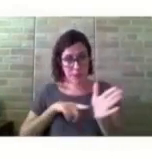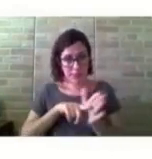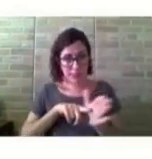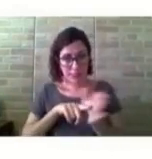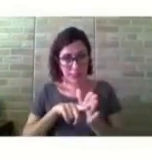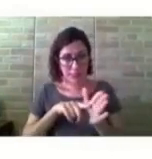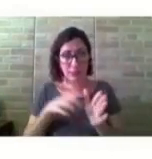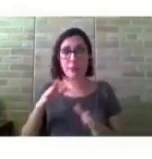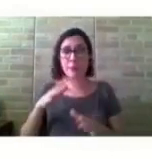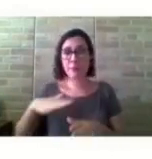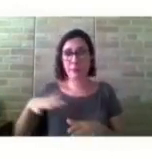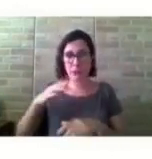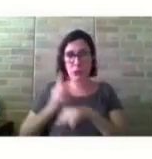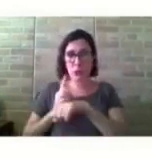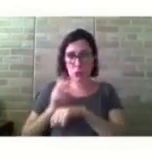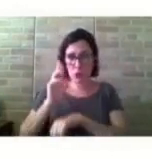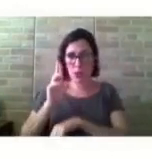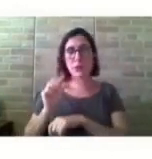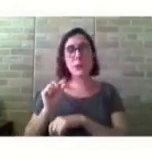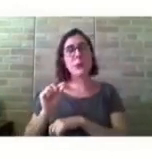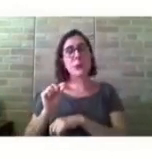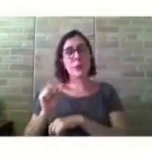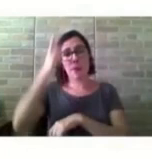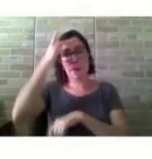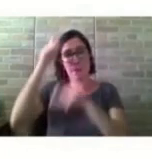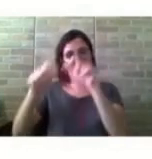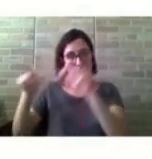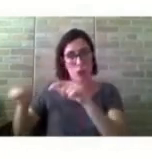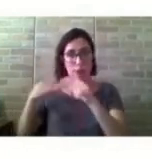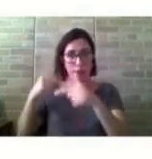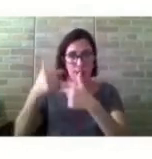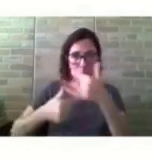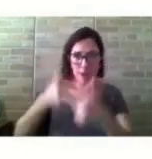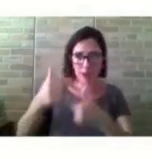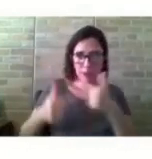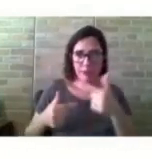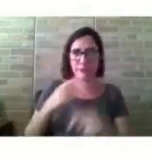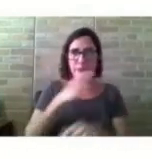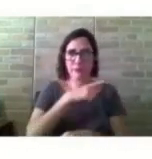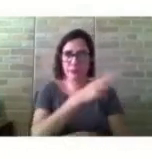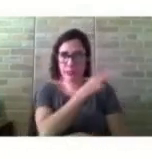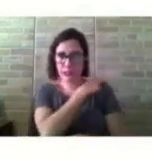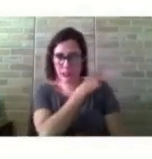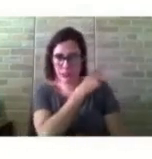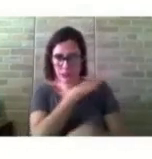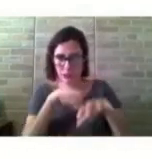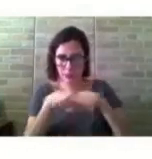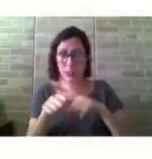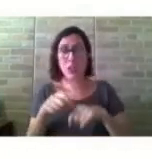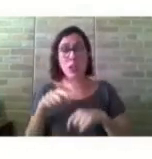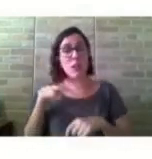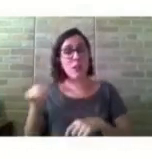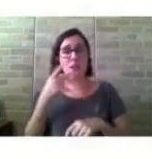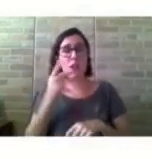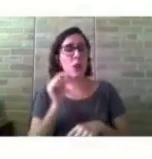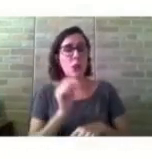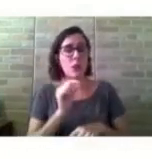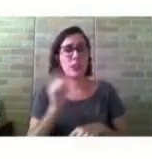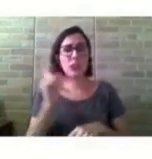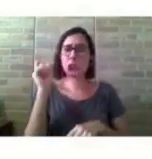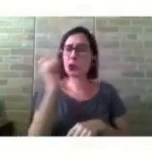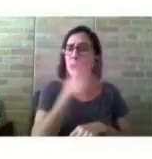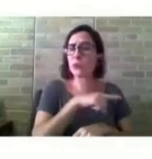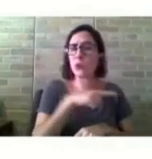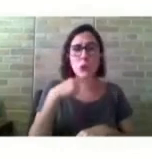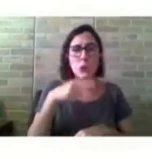doutorado, trabalhadores, que a sua maioria no ensino médio, falaram que a dificuldade de participar de uma comunidade